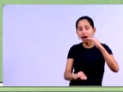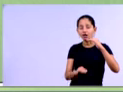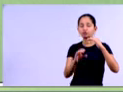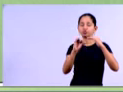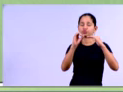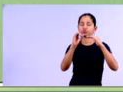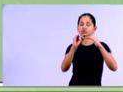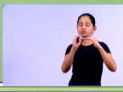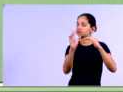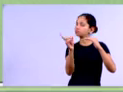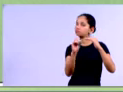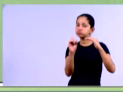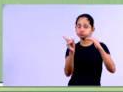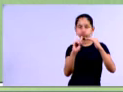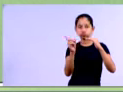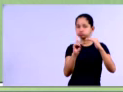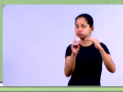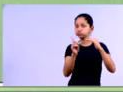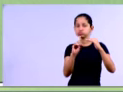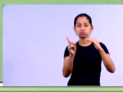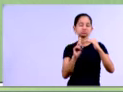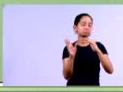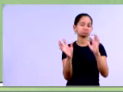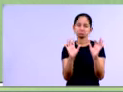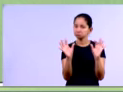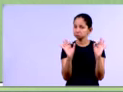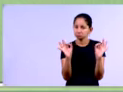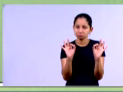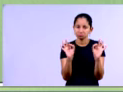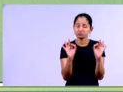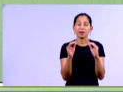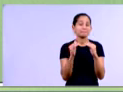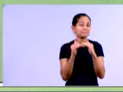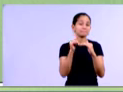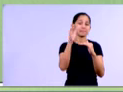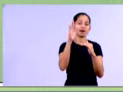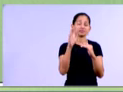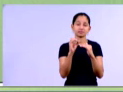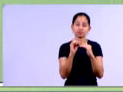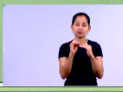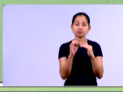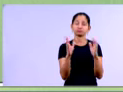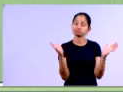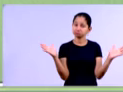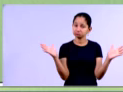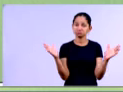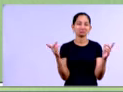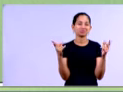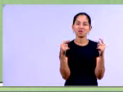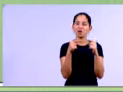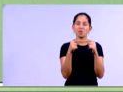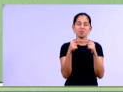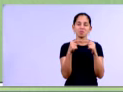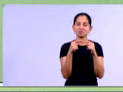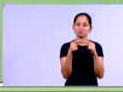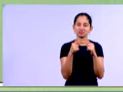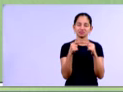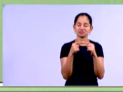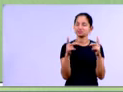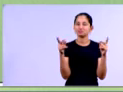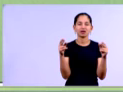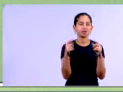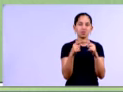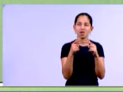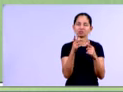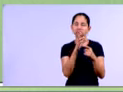Esse número, ele deu maior que 0, ele não tá inferior a menos 3. Então, essa situação aqui não se enquadra, né, pra análise da previsão de